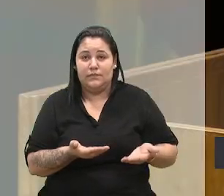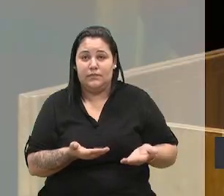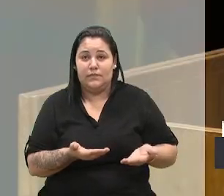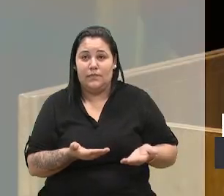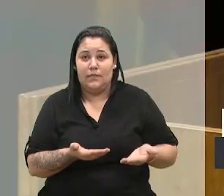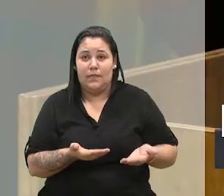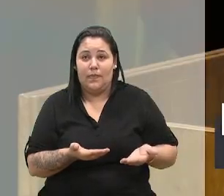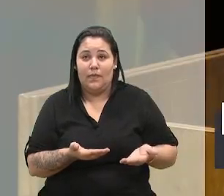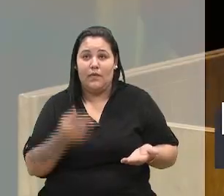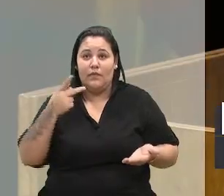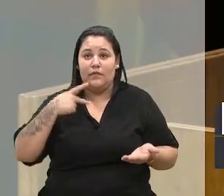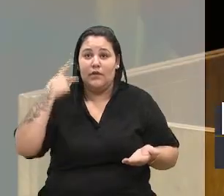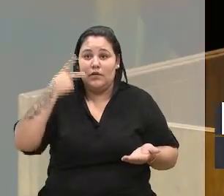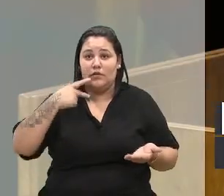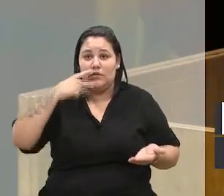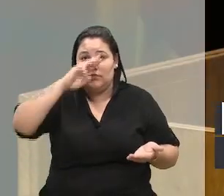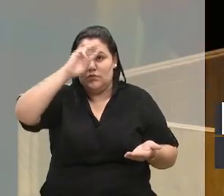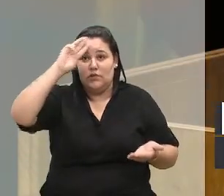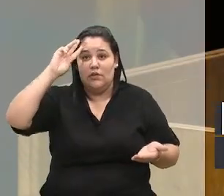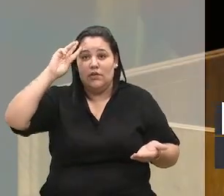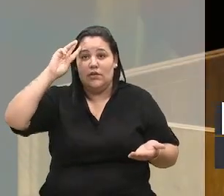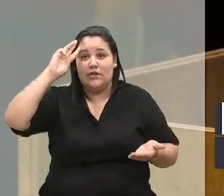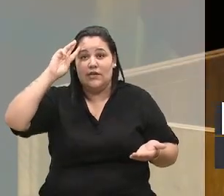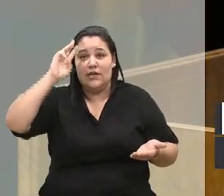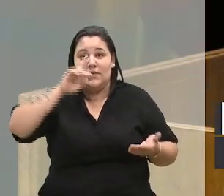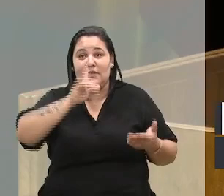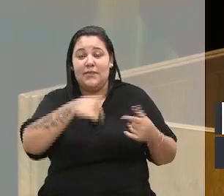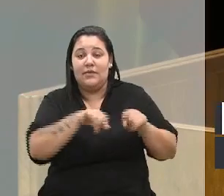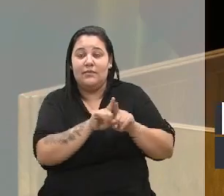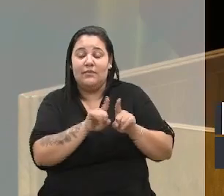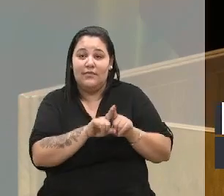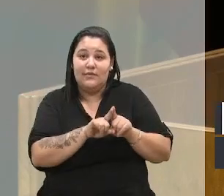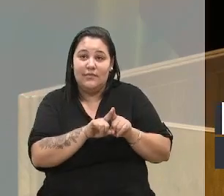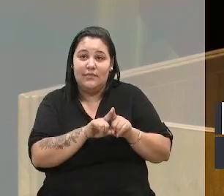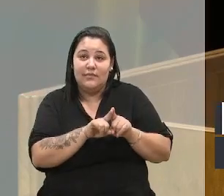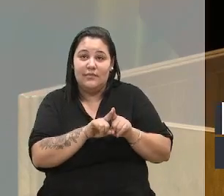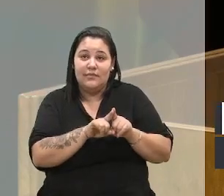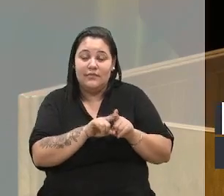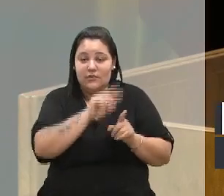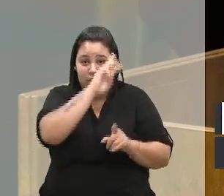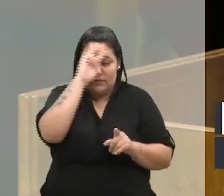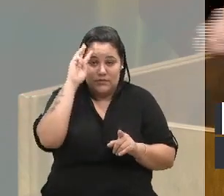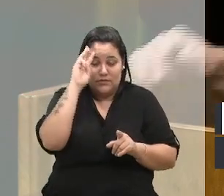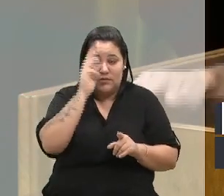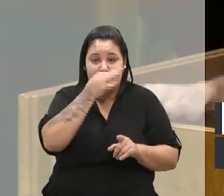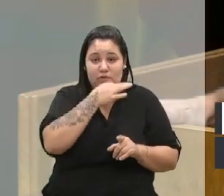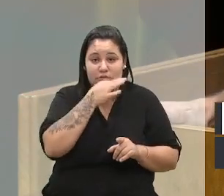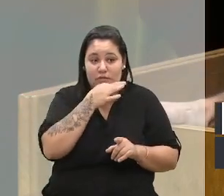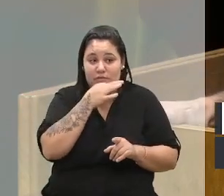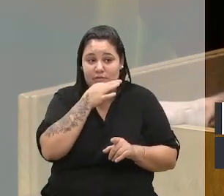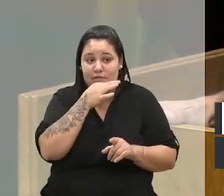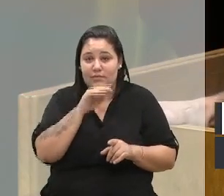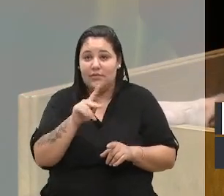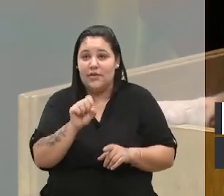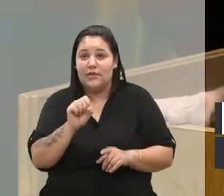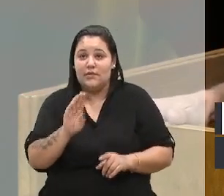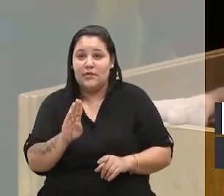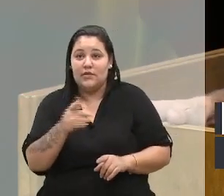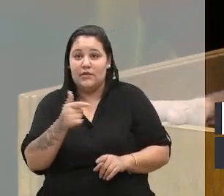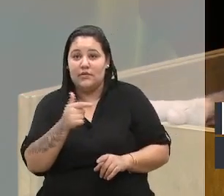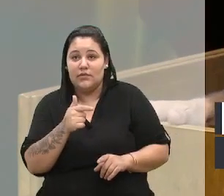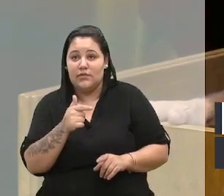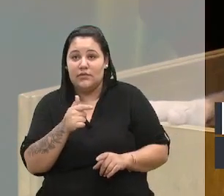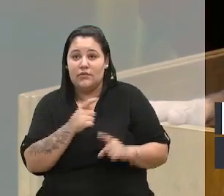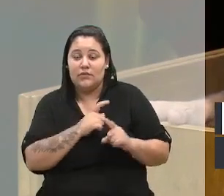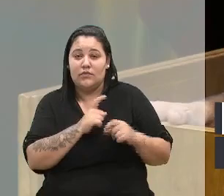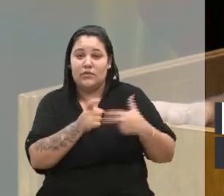vereador, Juliano Valim Grava, Juliano Valim, Caxias do Sul, PSD. Ele não tem cargo no Executivo e nem vai